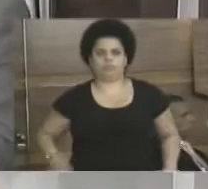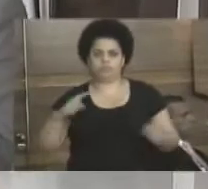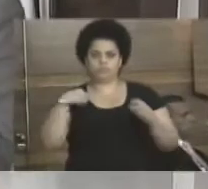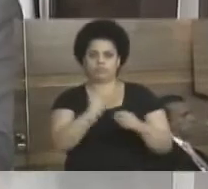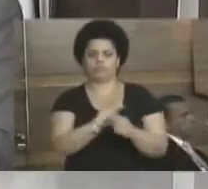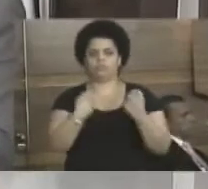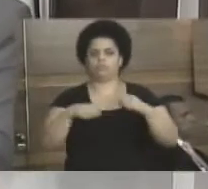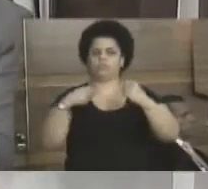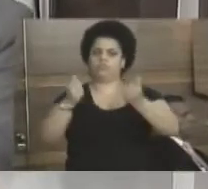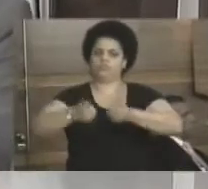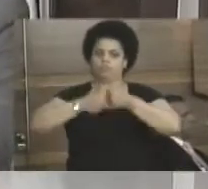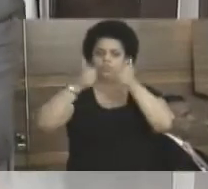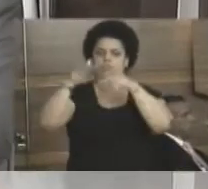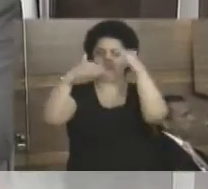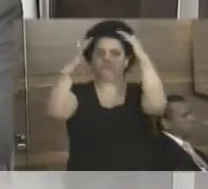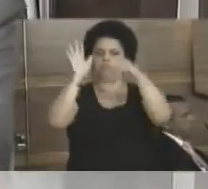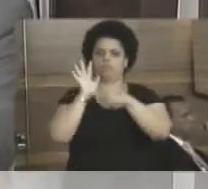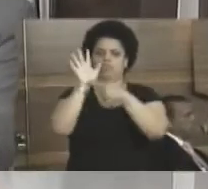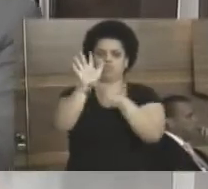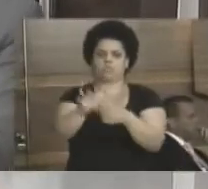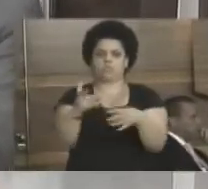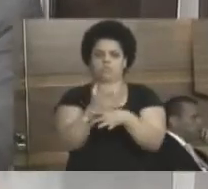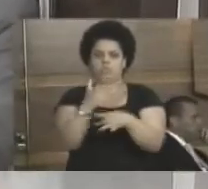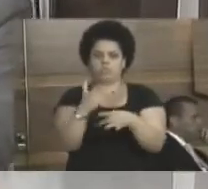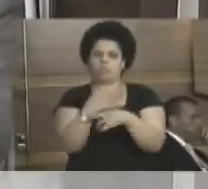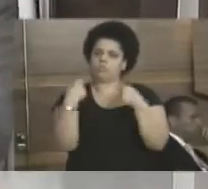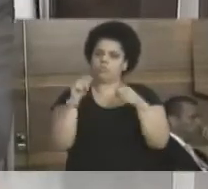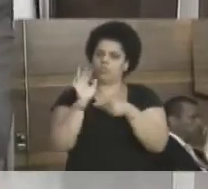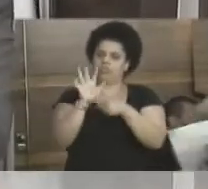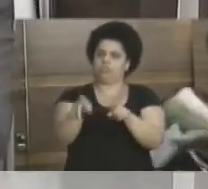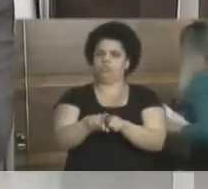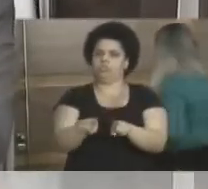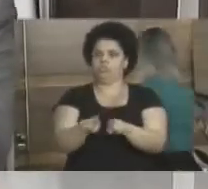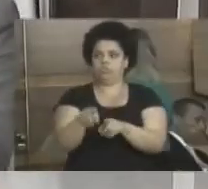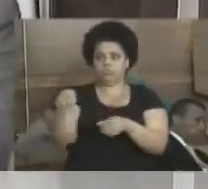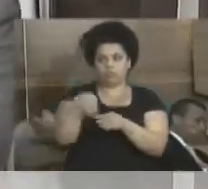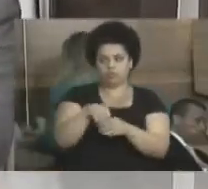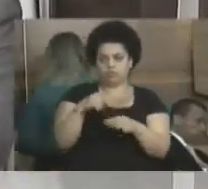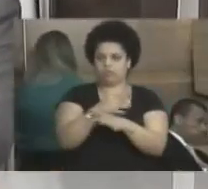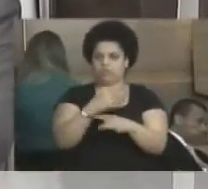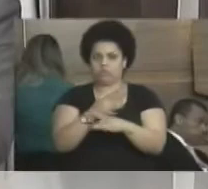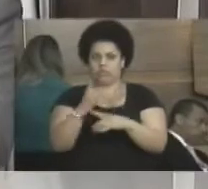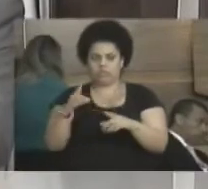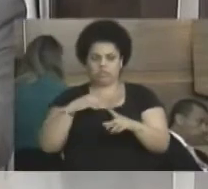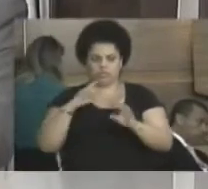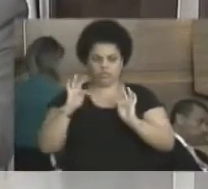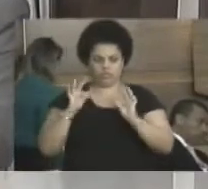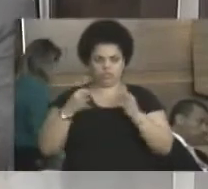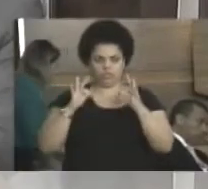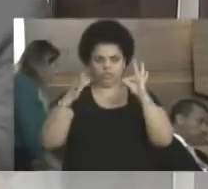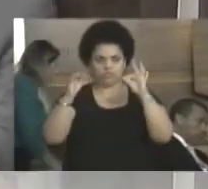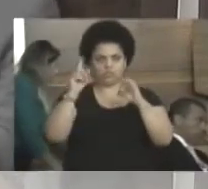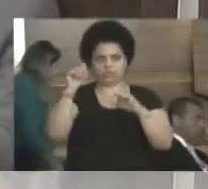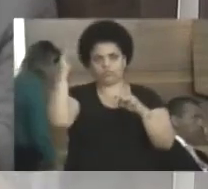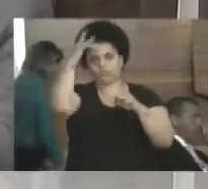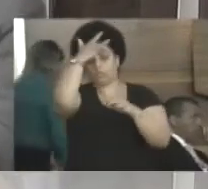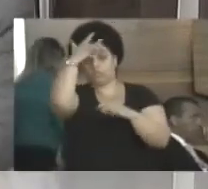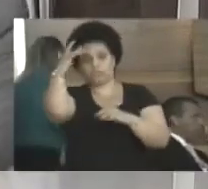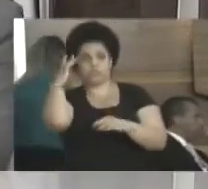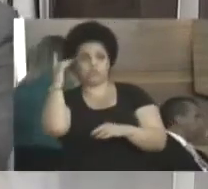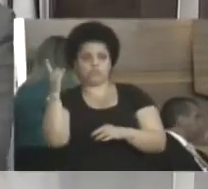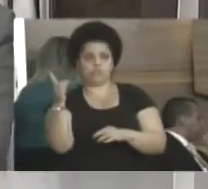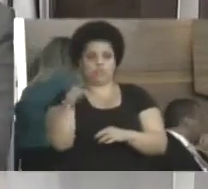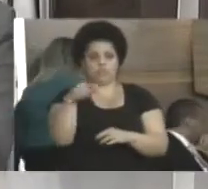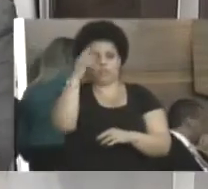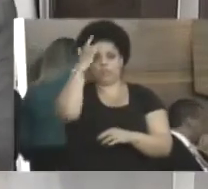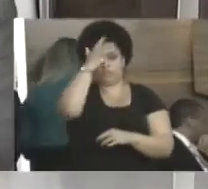Vamos ajudar a cidade. Ajudar a cidade, a gente tem que ajudar na parte de dentro também. Então, esses técnicos, que é uma pessoa, ele,